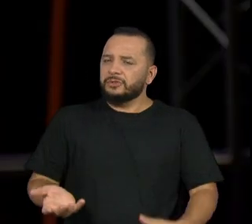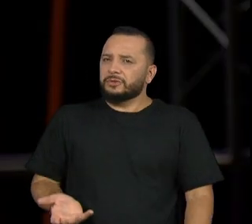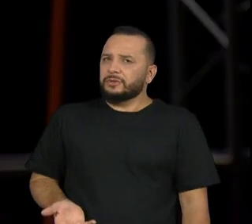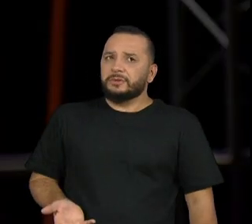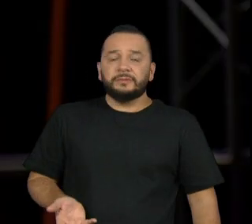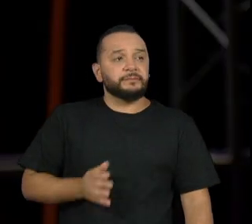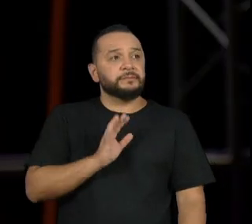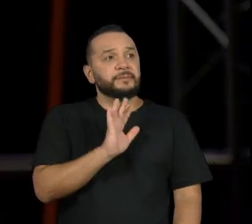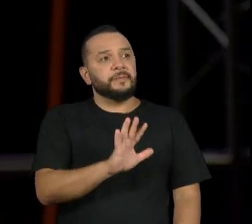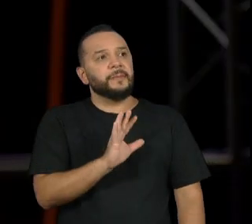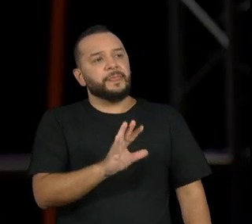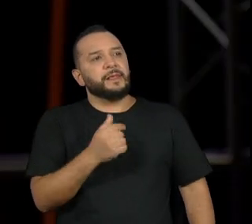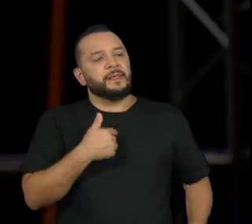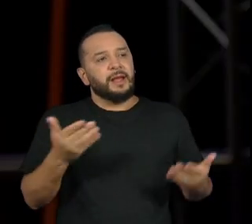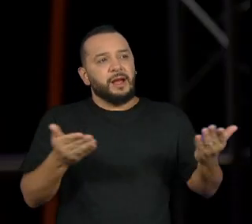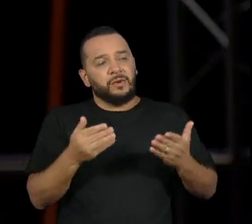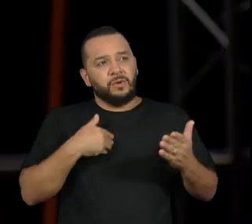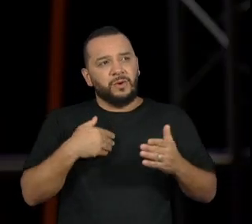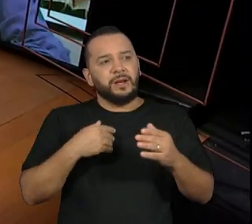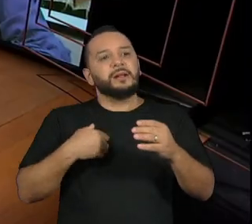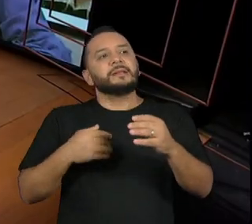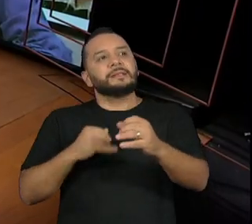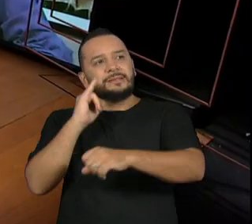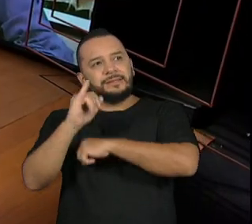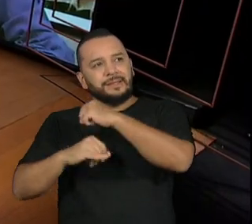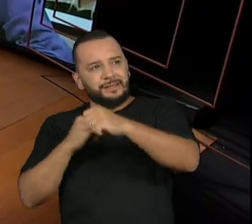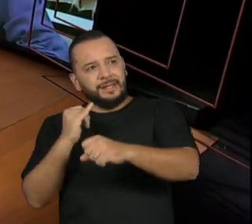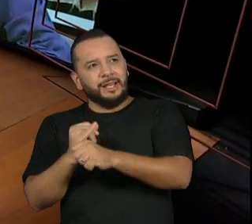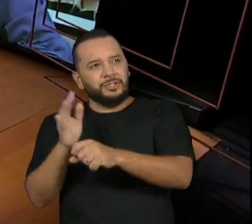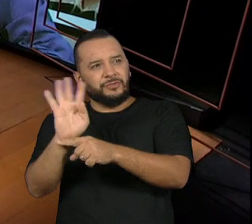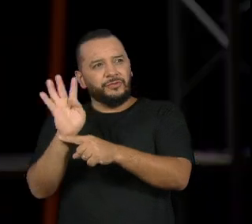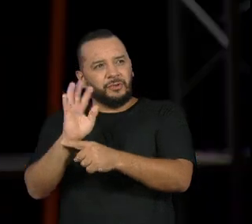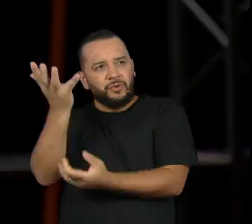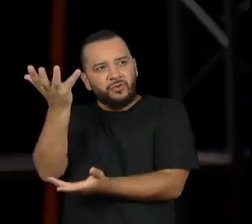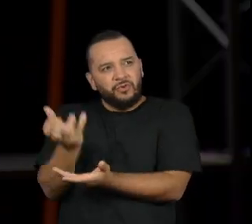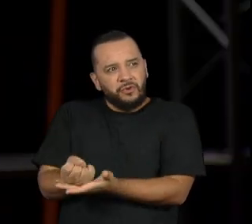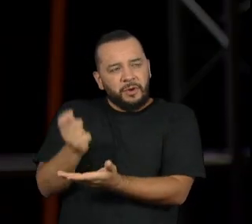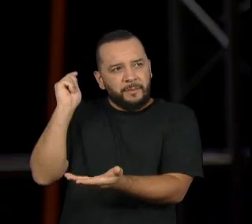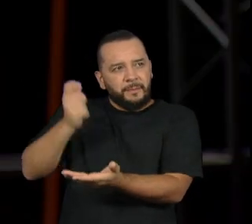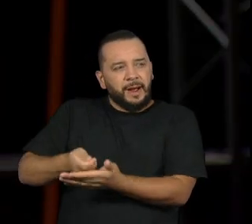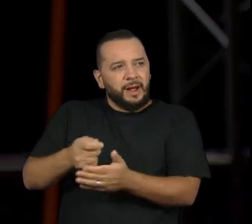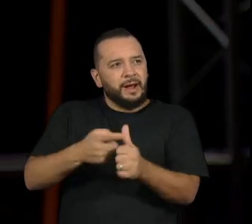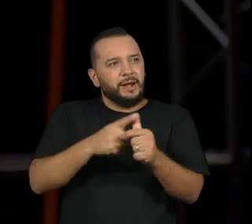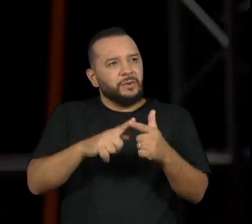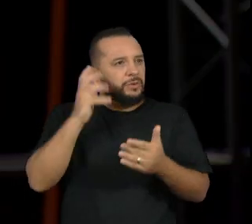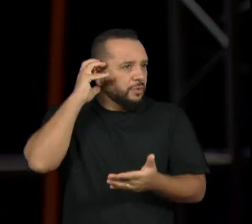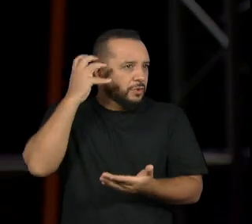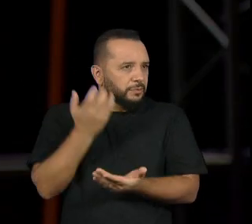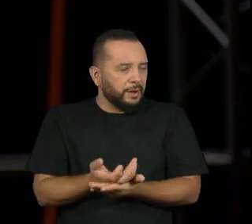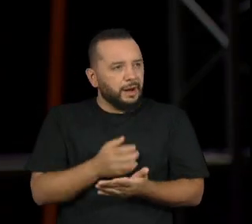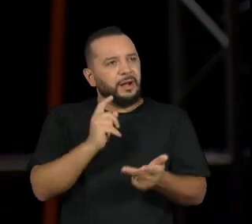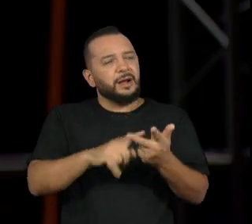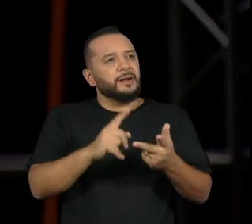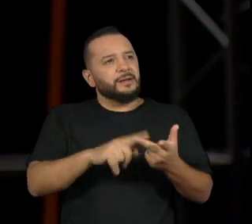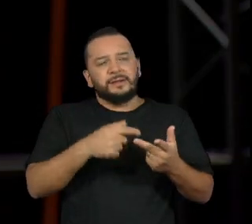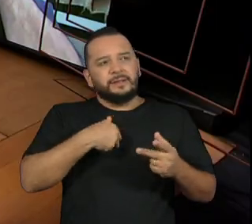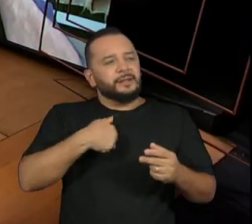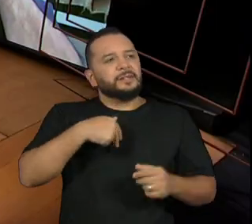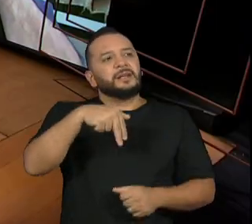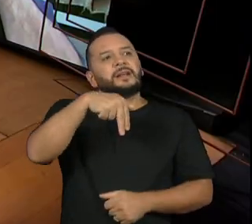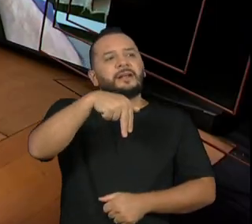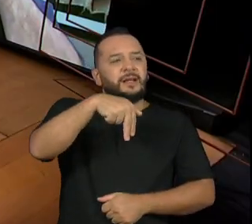esse novo mundo dos streamings, Spotify, podcasts, enfim, essas TVs de telas enormes, isso provoca